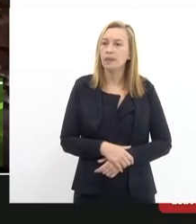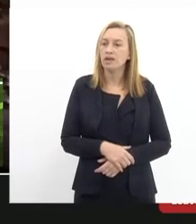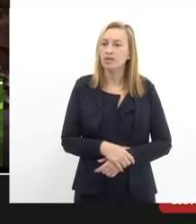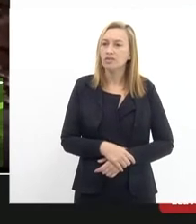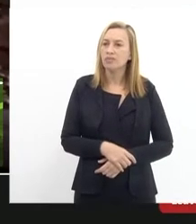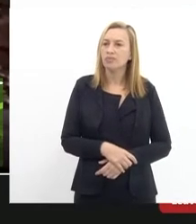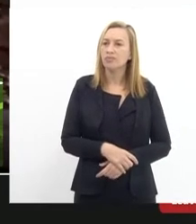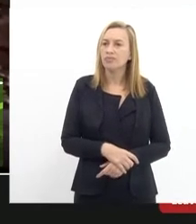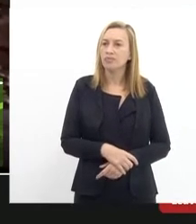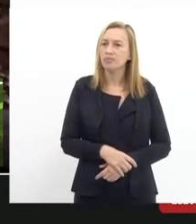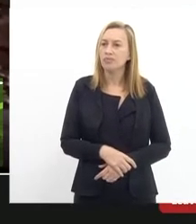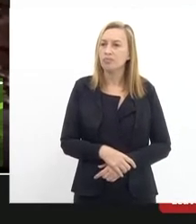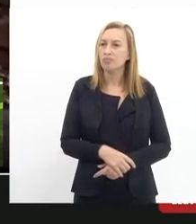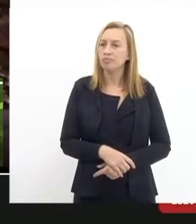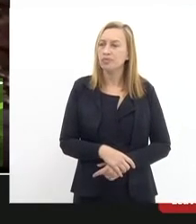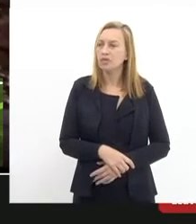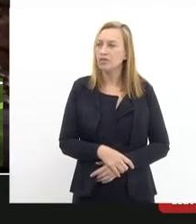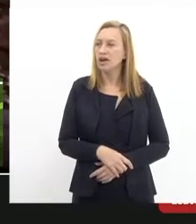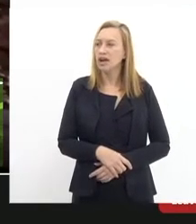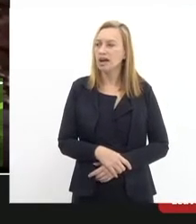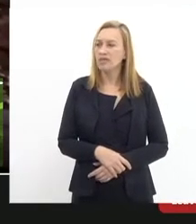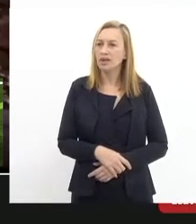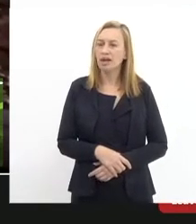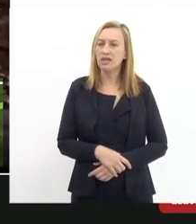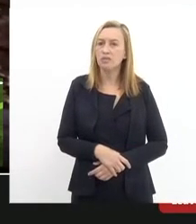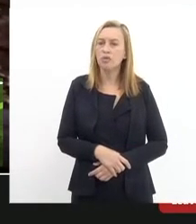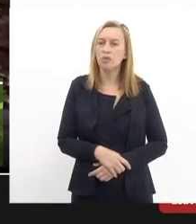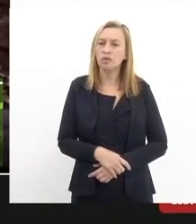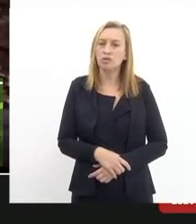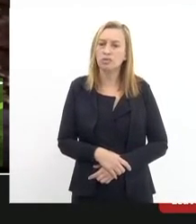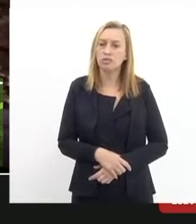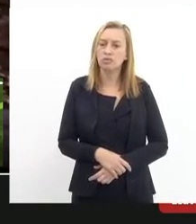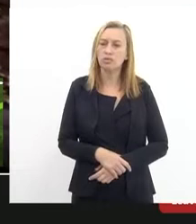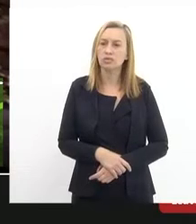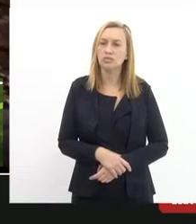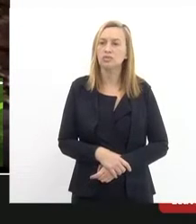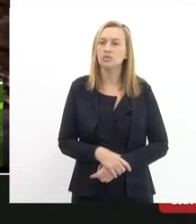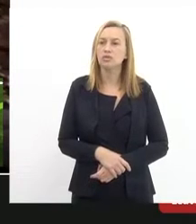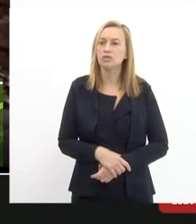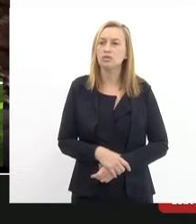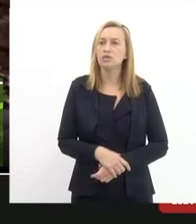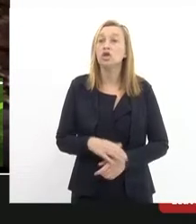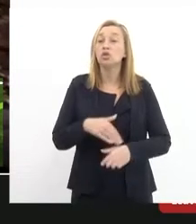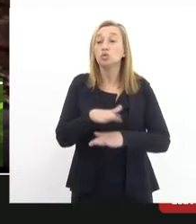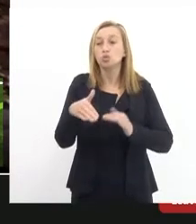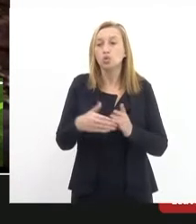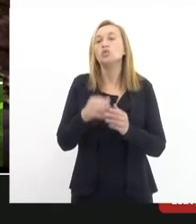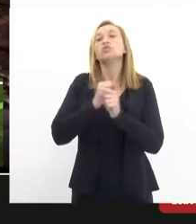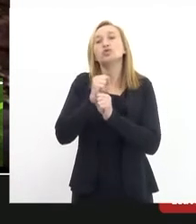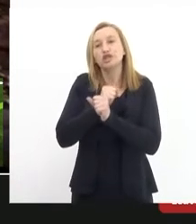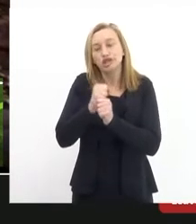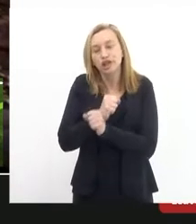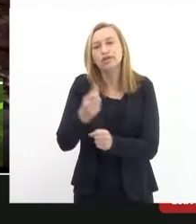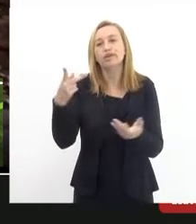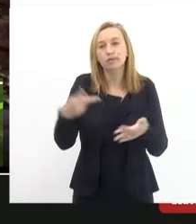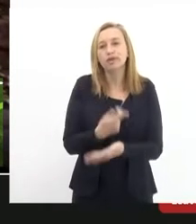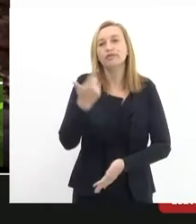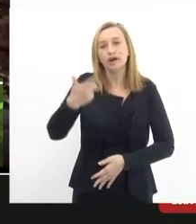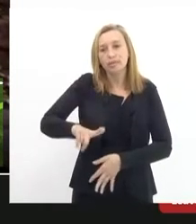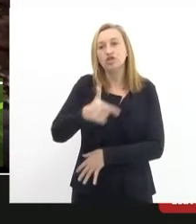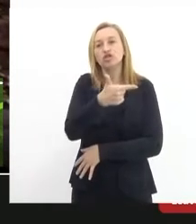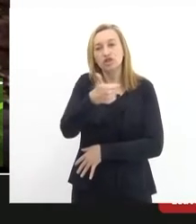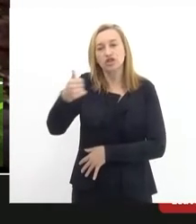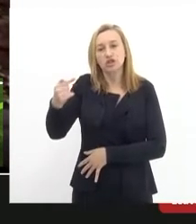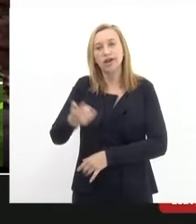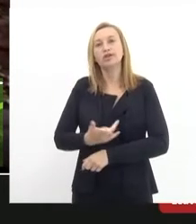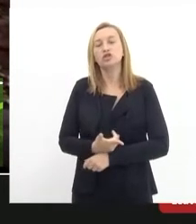Esses são as vítimas que faleceram, perderam a vida. A gente, todos os anos, e vamos repetir agora o dia 27, nós